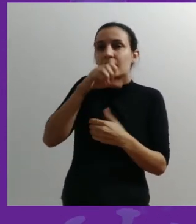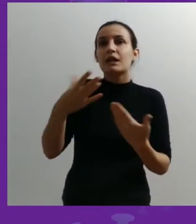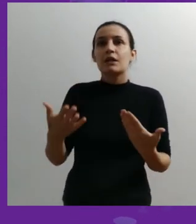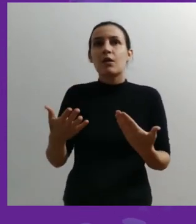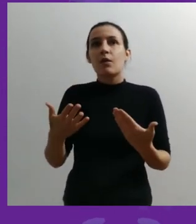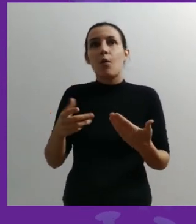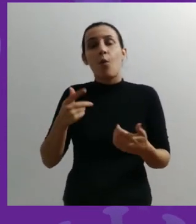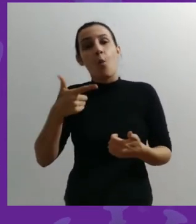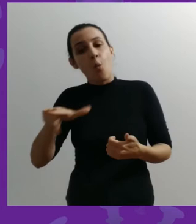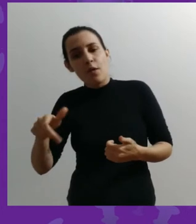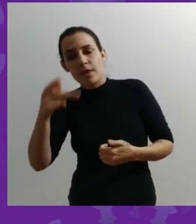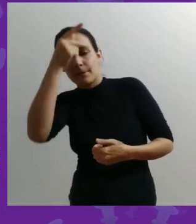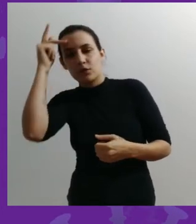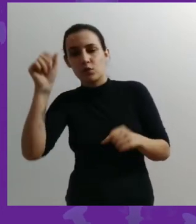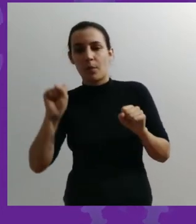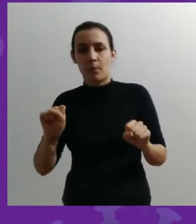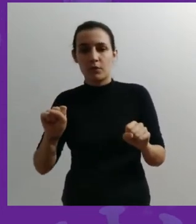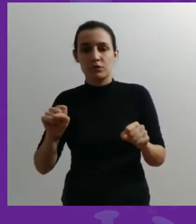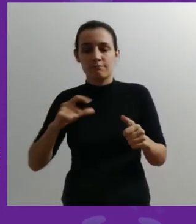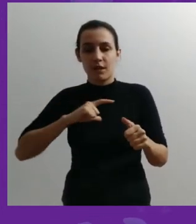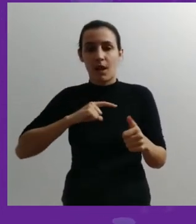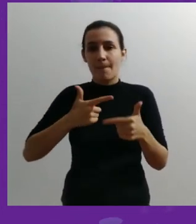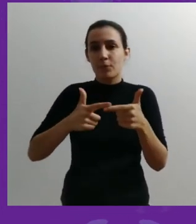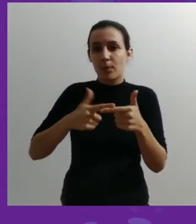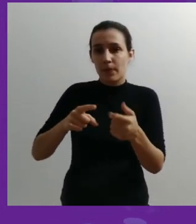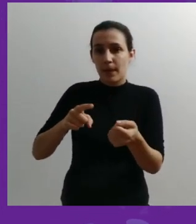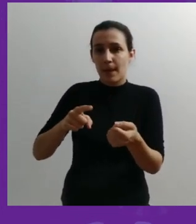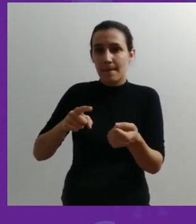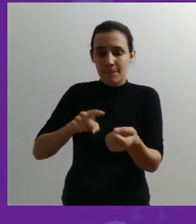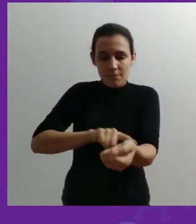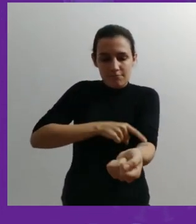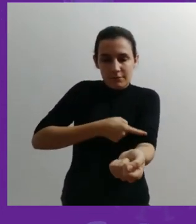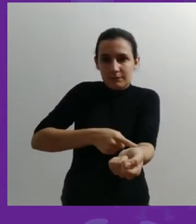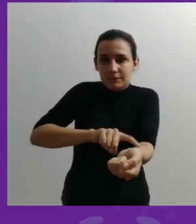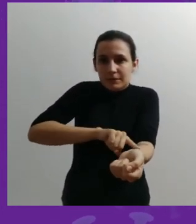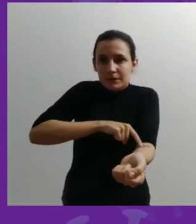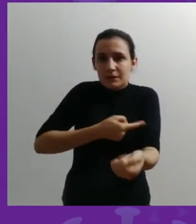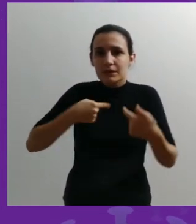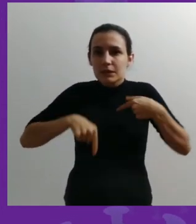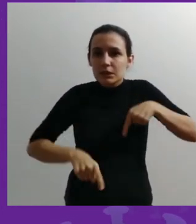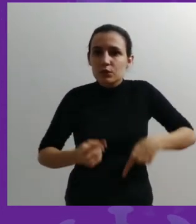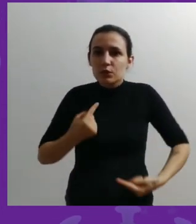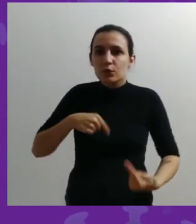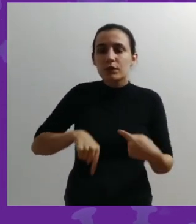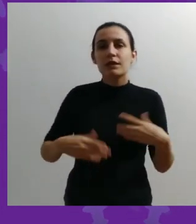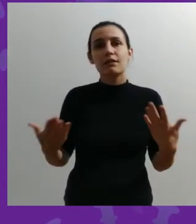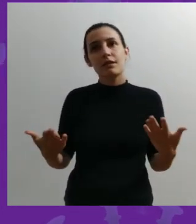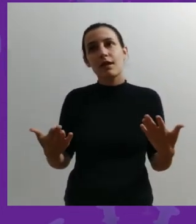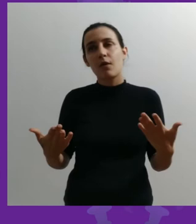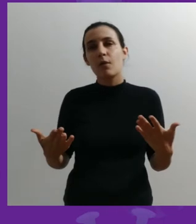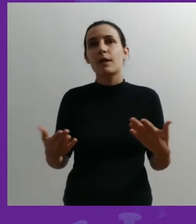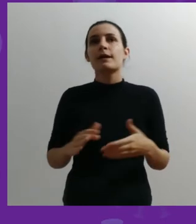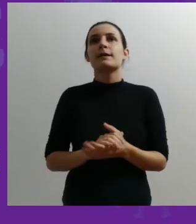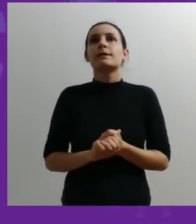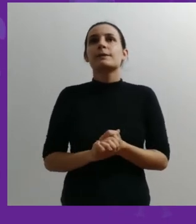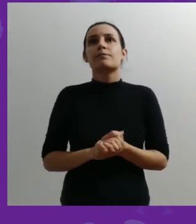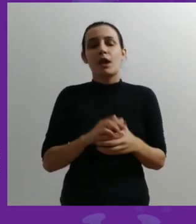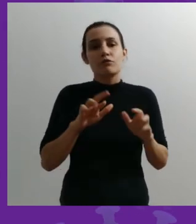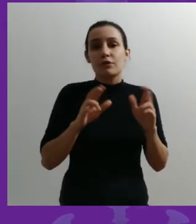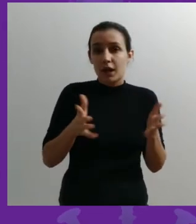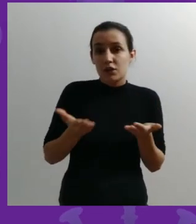algum distúrbio circulatório e aí eu tenha que tratar esse distúrbio circulatório. E assim por diante.